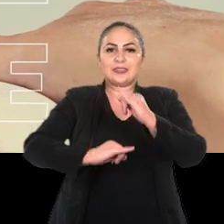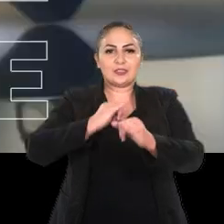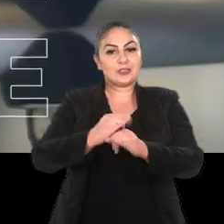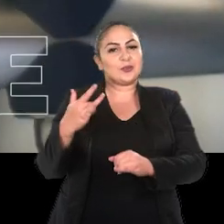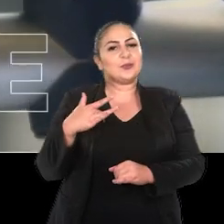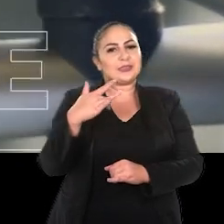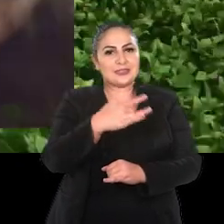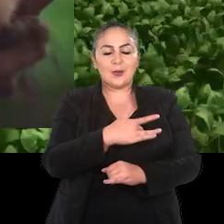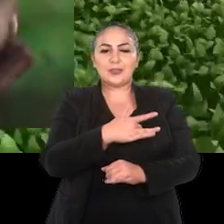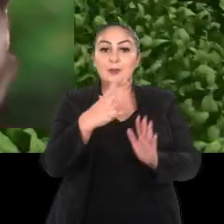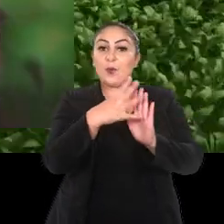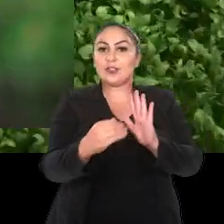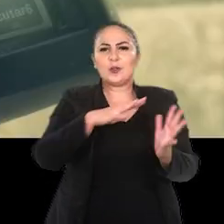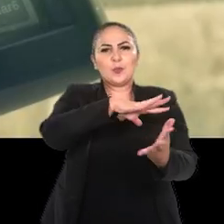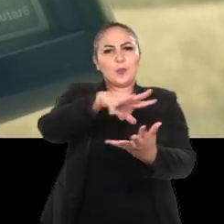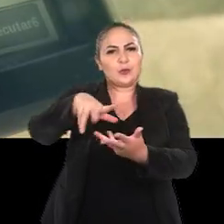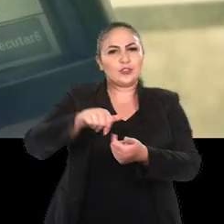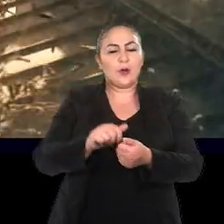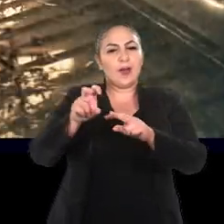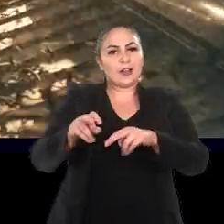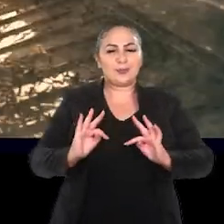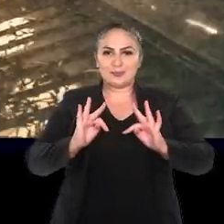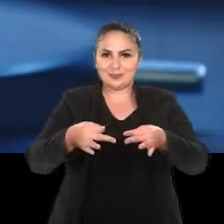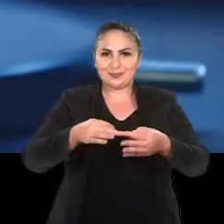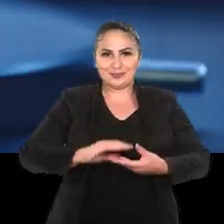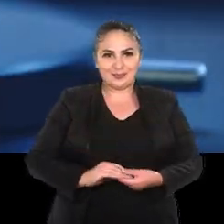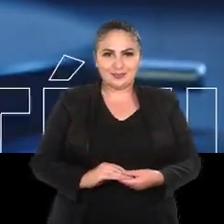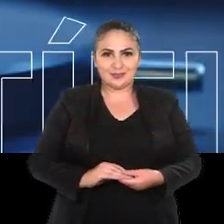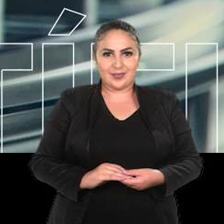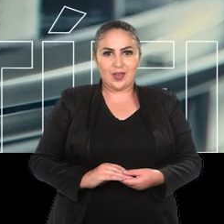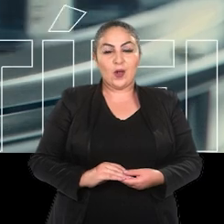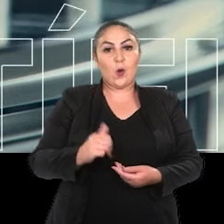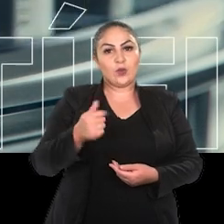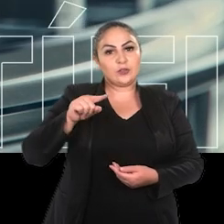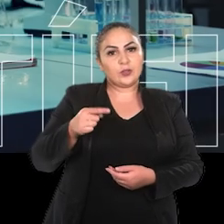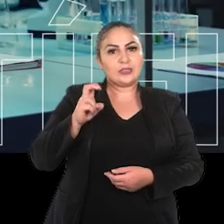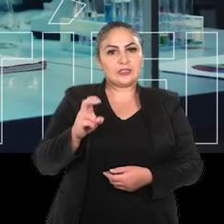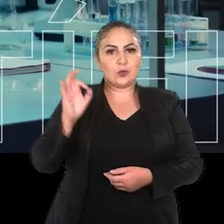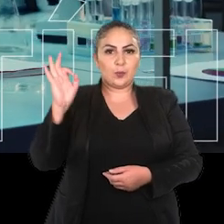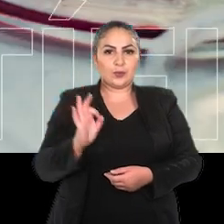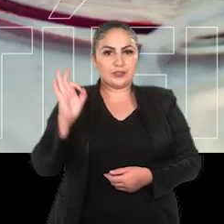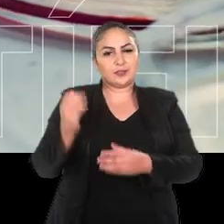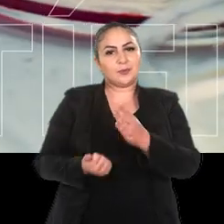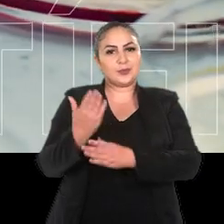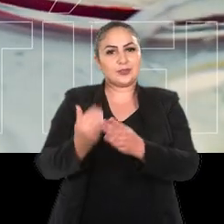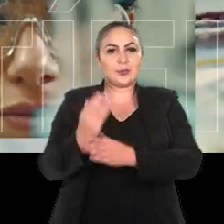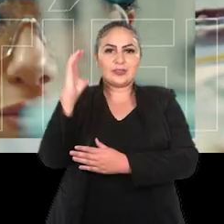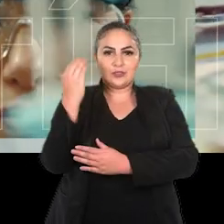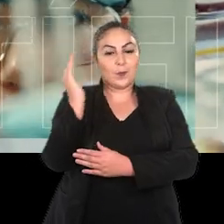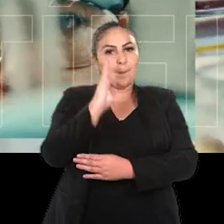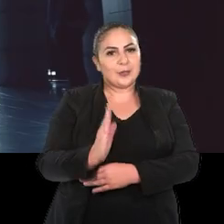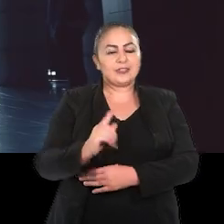de saúde e referência mundial em agrotec. Com 11,5% da produção científica do